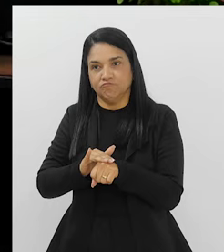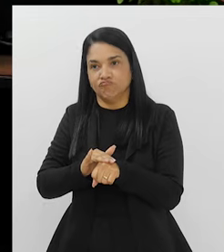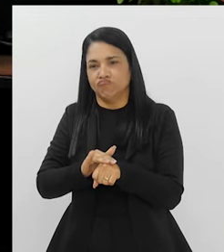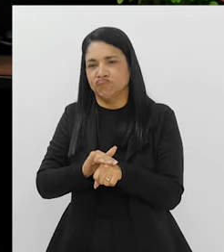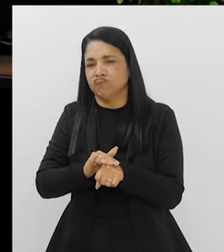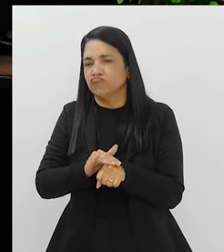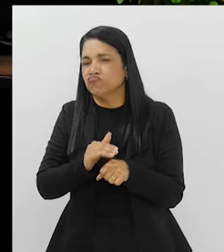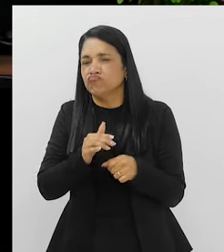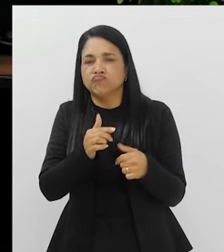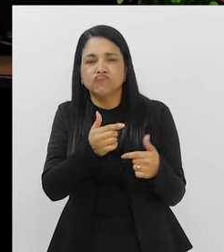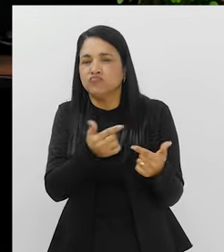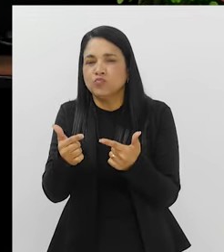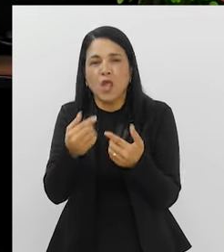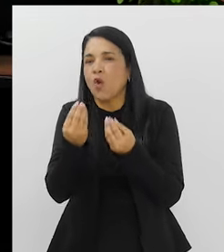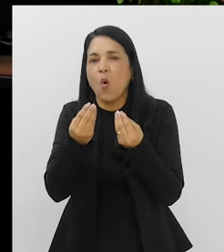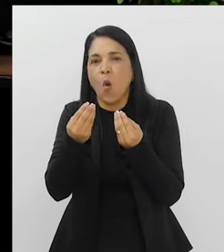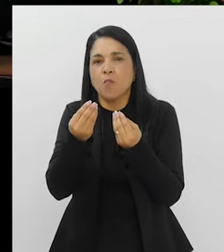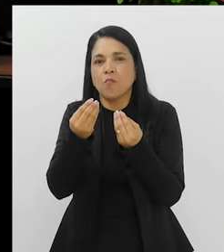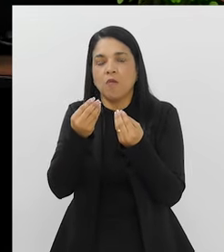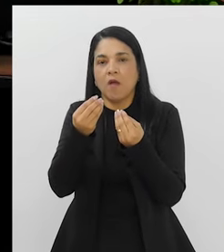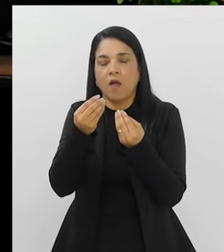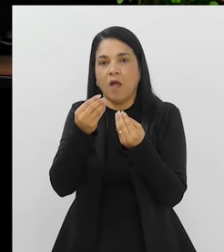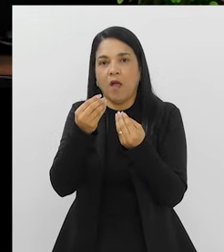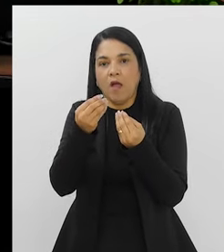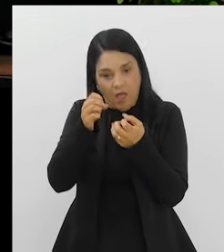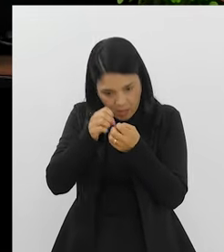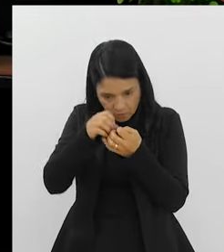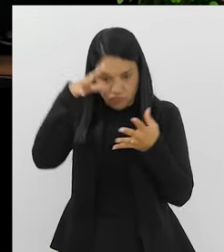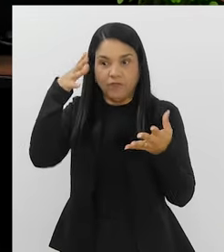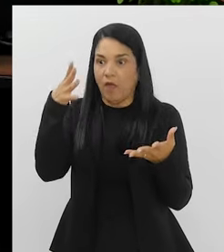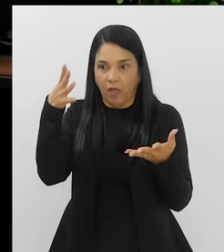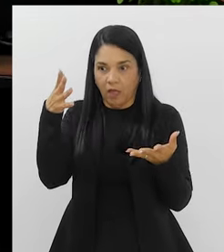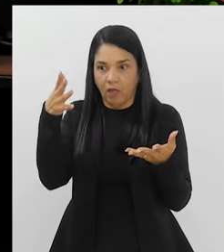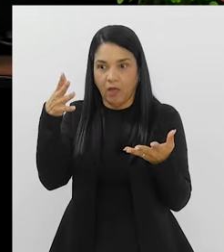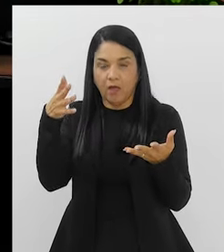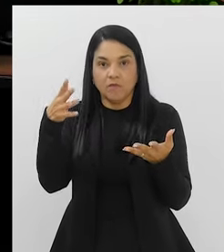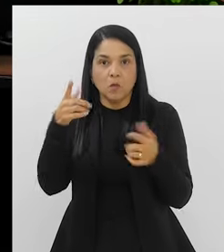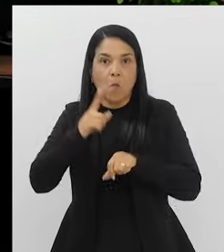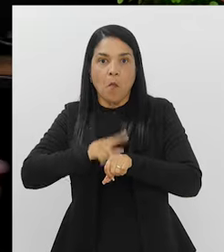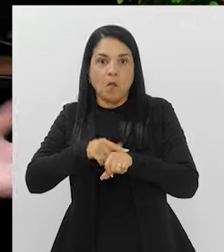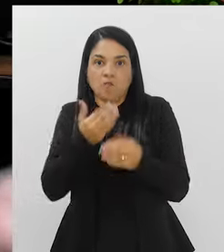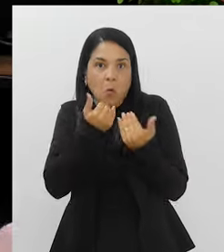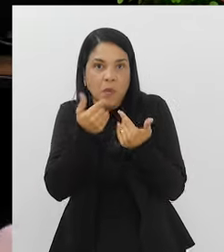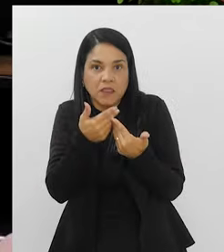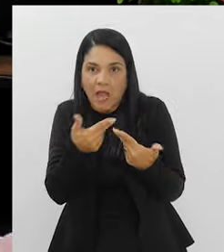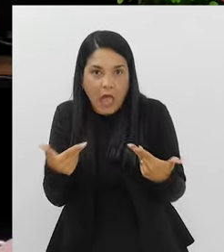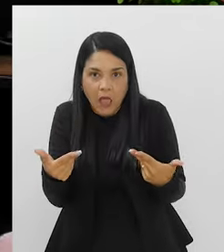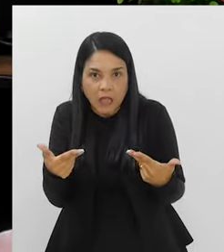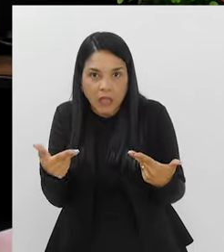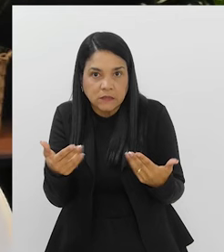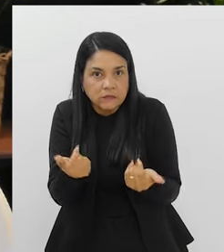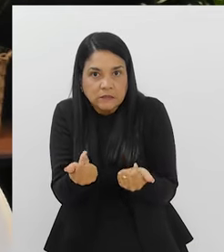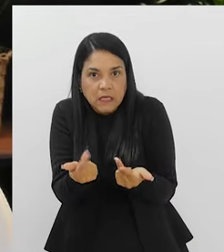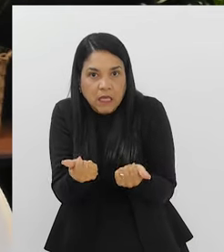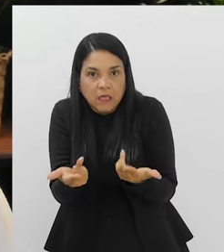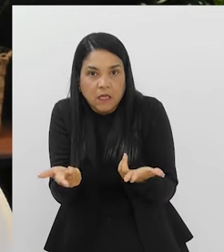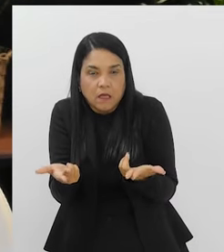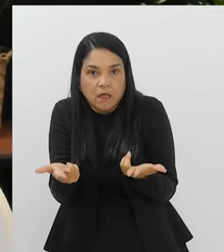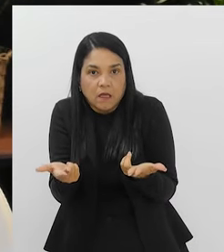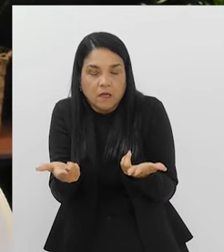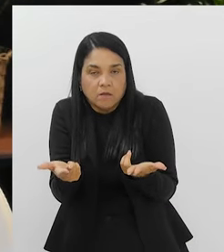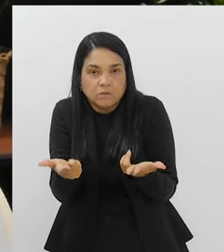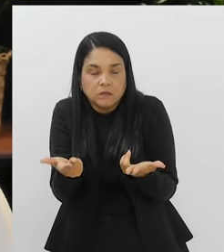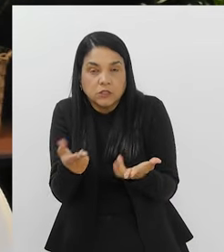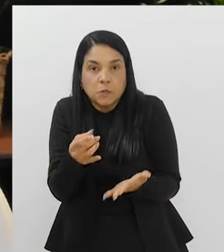acho que não tem como a gente prever. E vai chegar uma hora que a gente não vai poder comer absolutamente mais nada, se a gente for